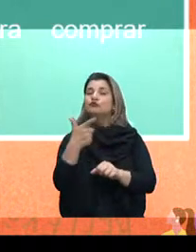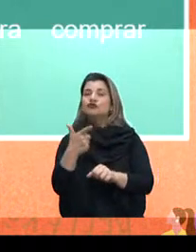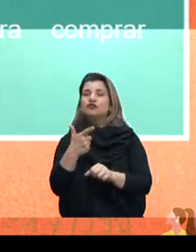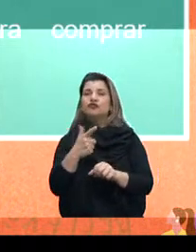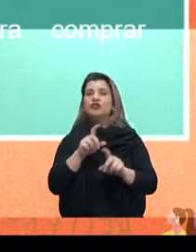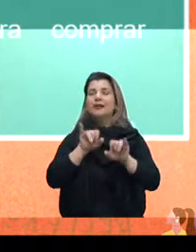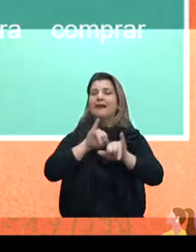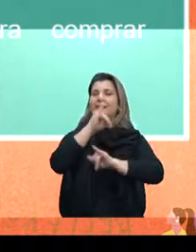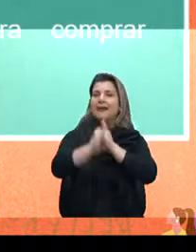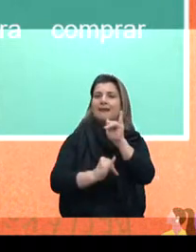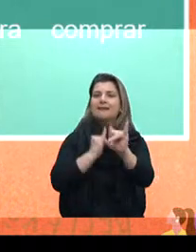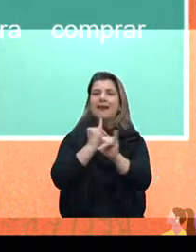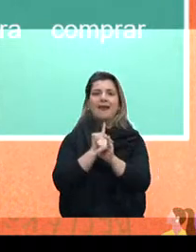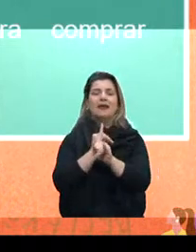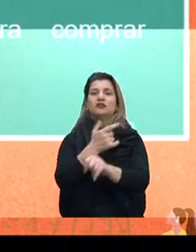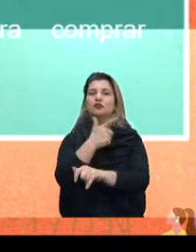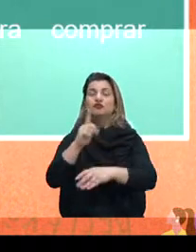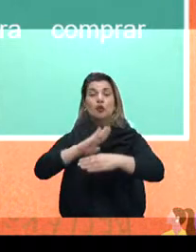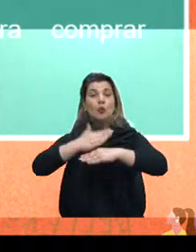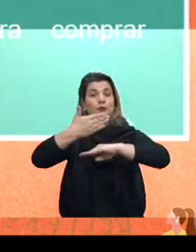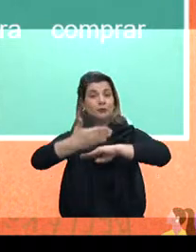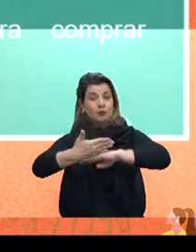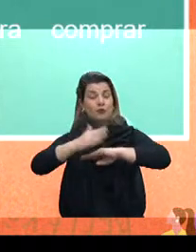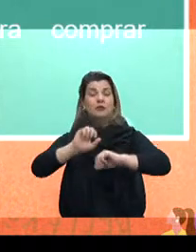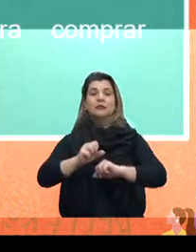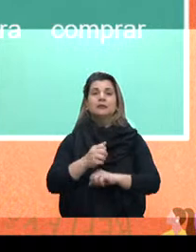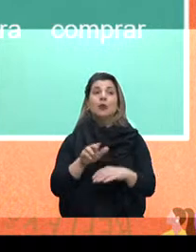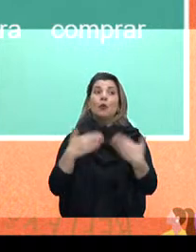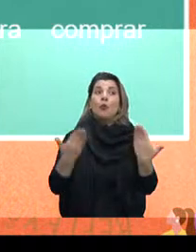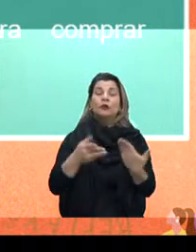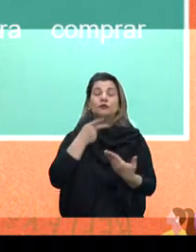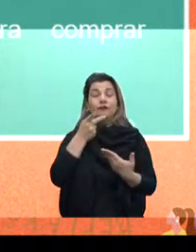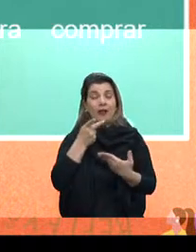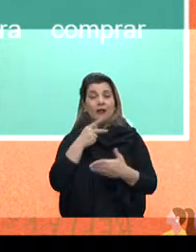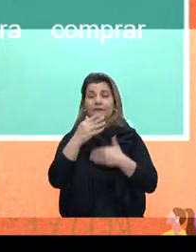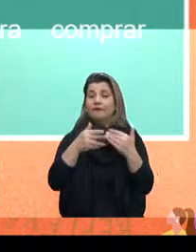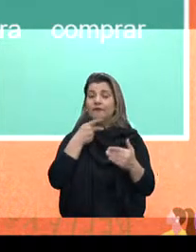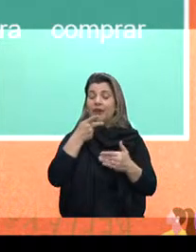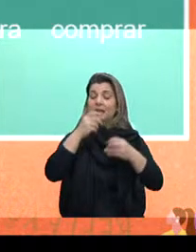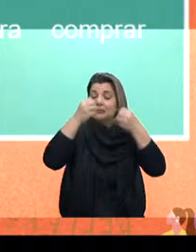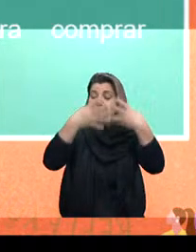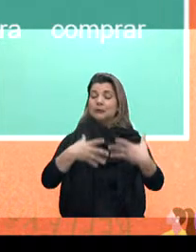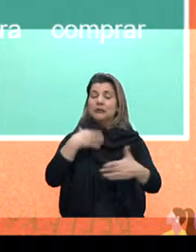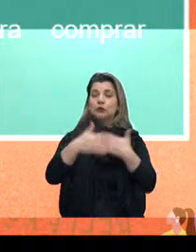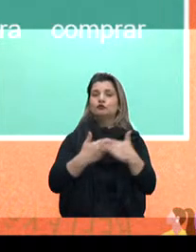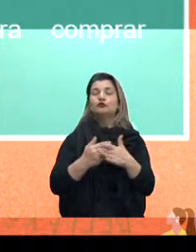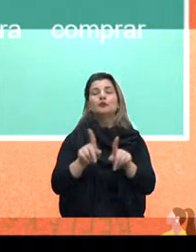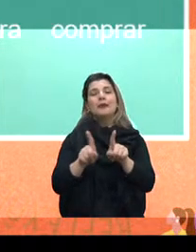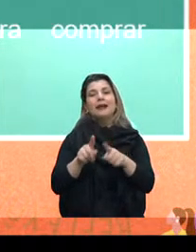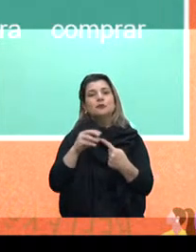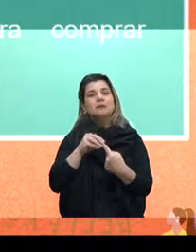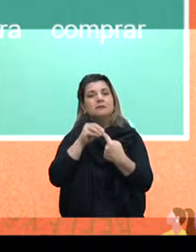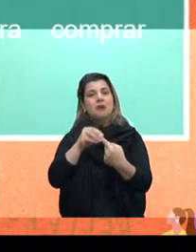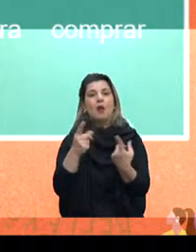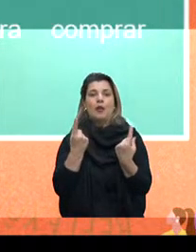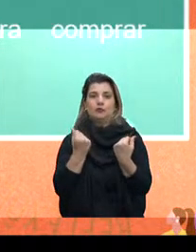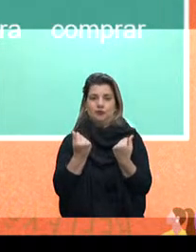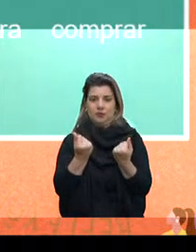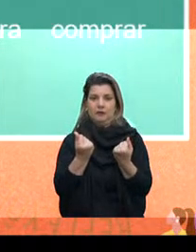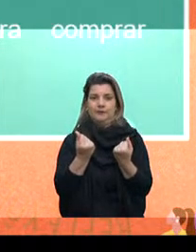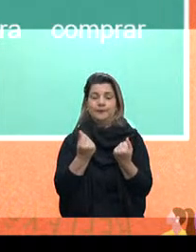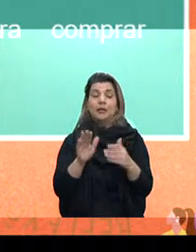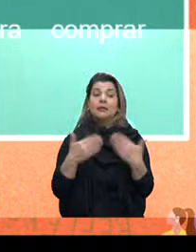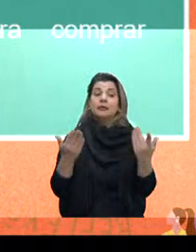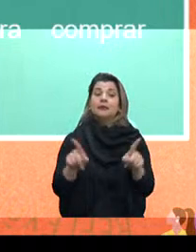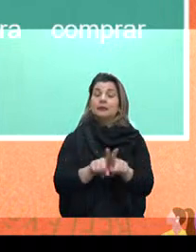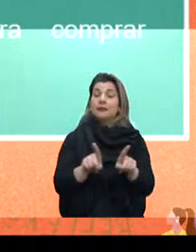ele não tinha a internet. Quando ele conta essa novela, ele traz todos os elementos. Mas o principal é a renda. Inclusive,